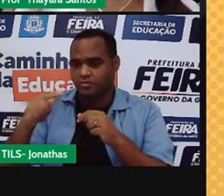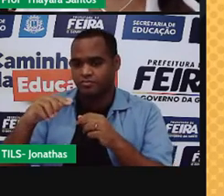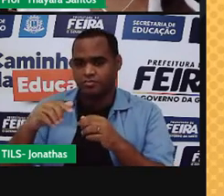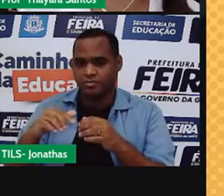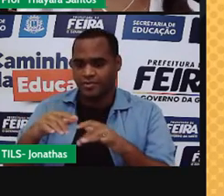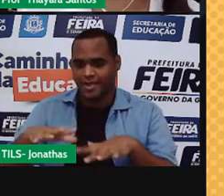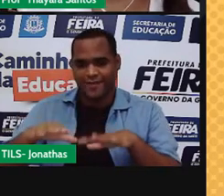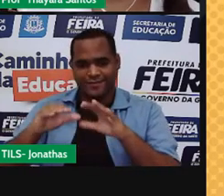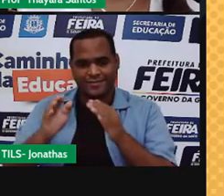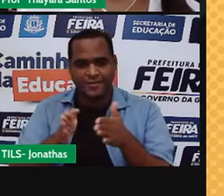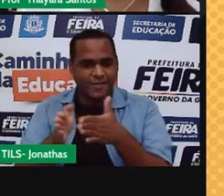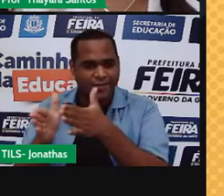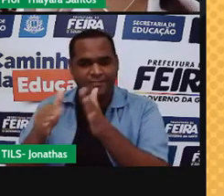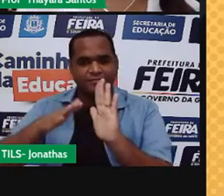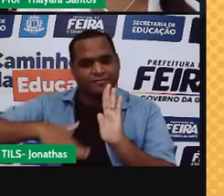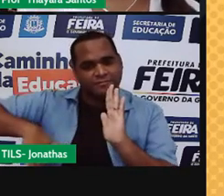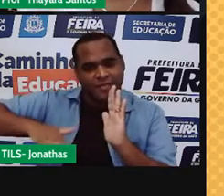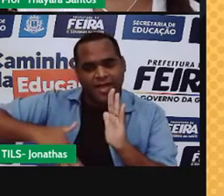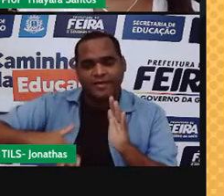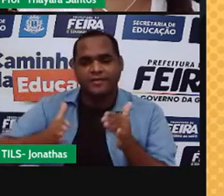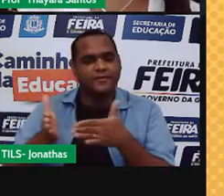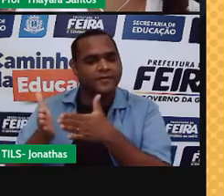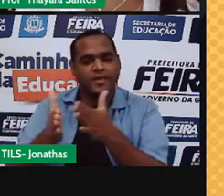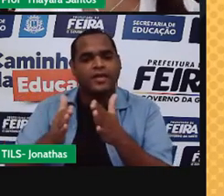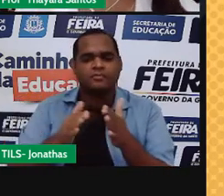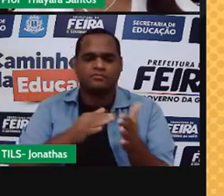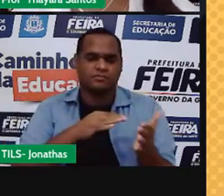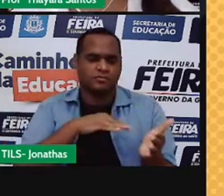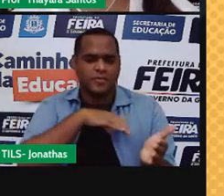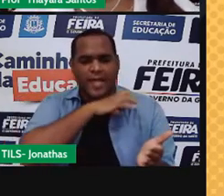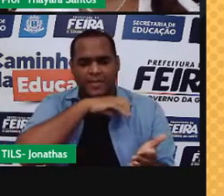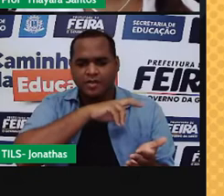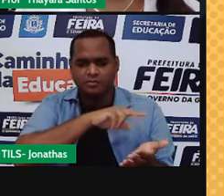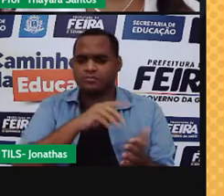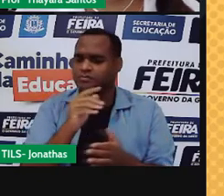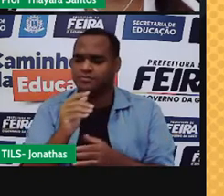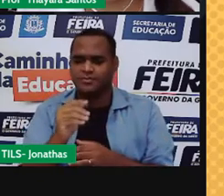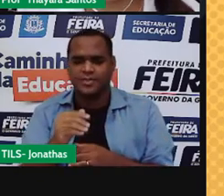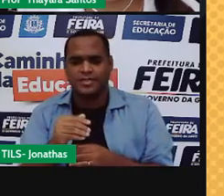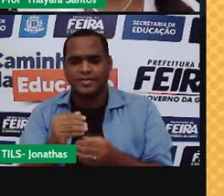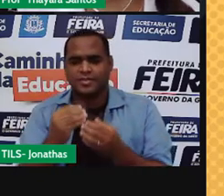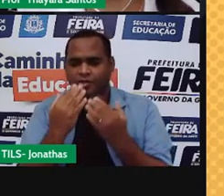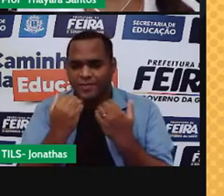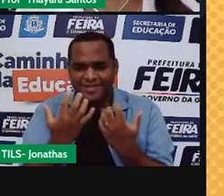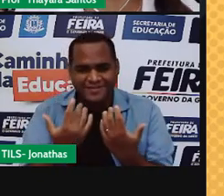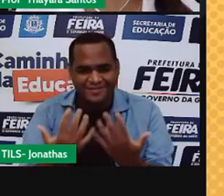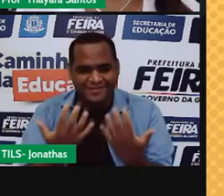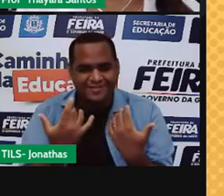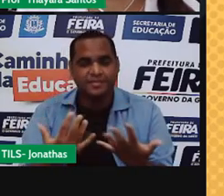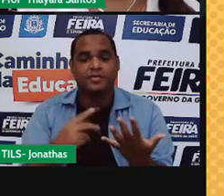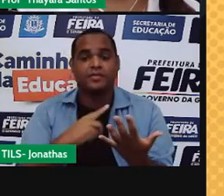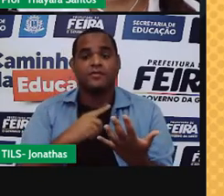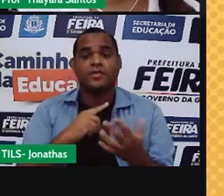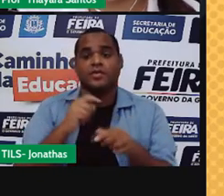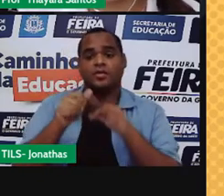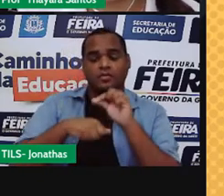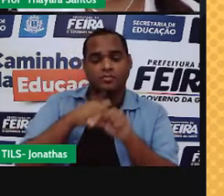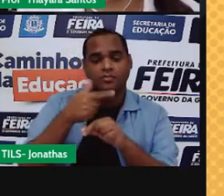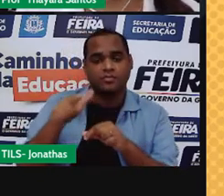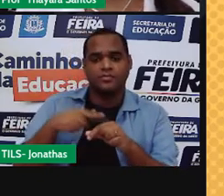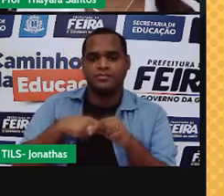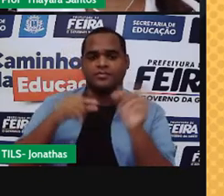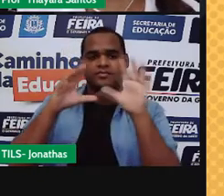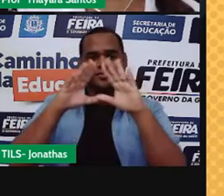lagos, rios, mares, do corpo dos animais, dos vegetais, vai para a atmosfera, condensa em forma de